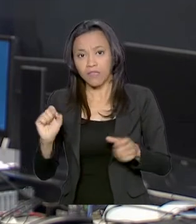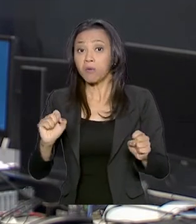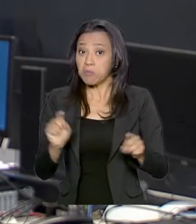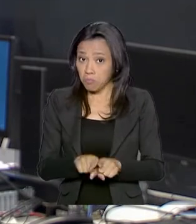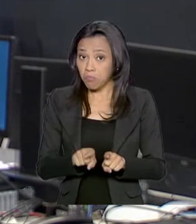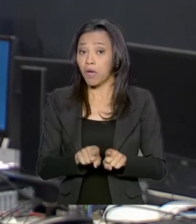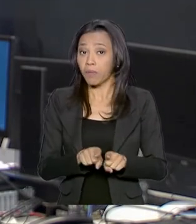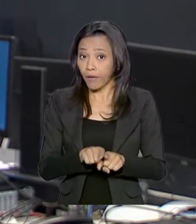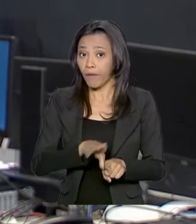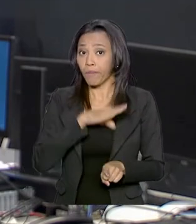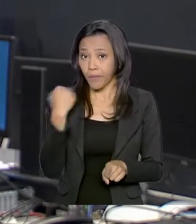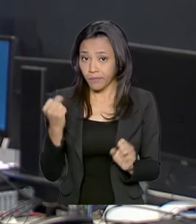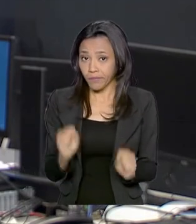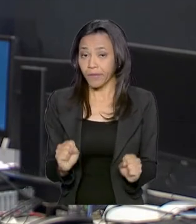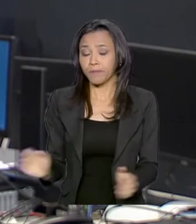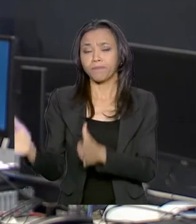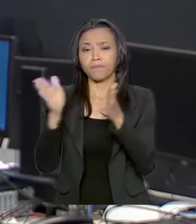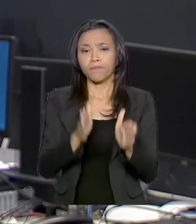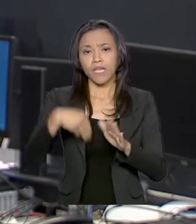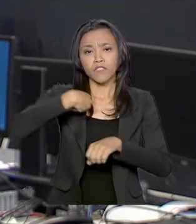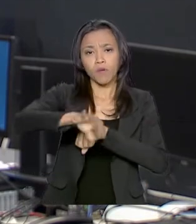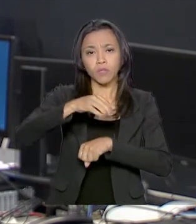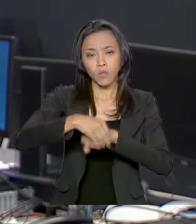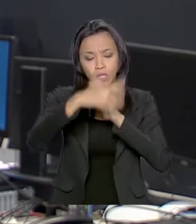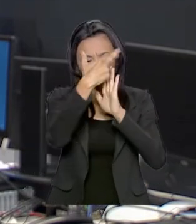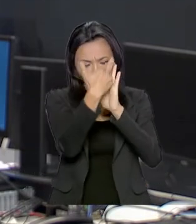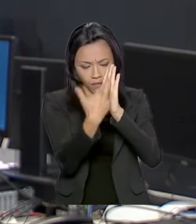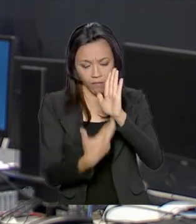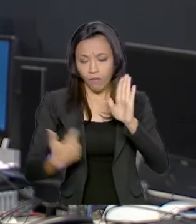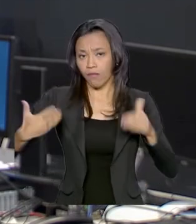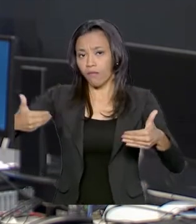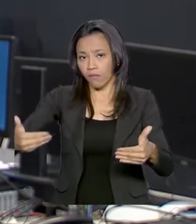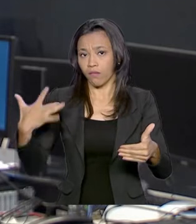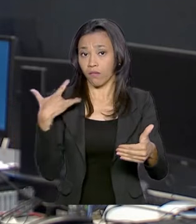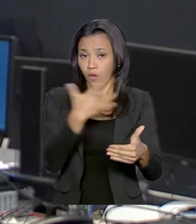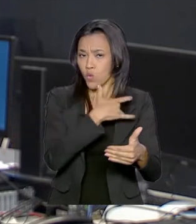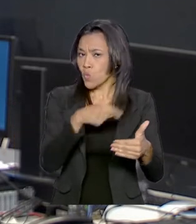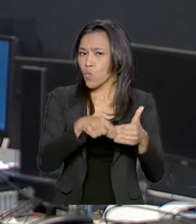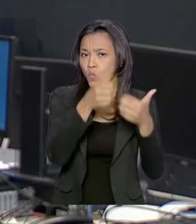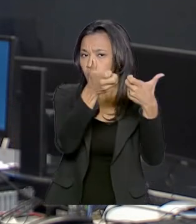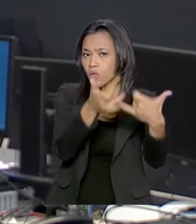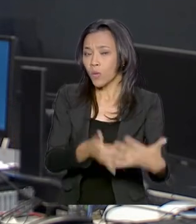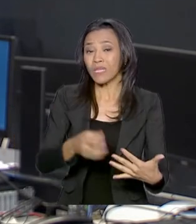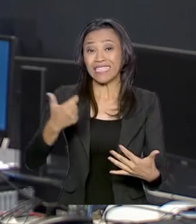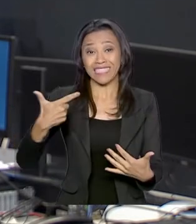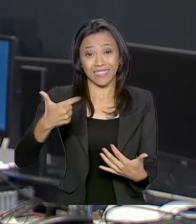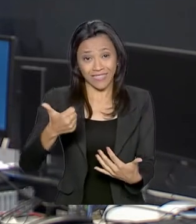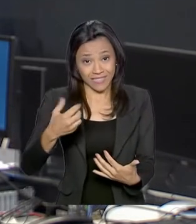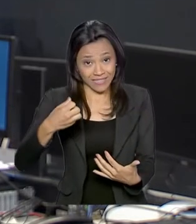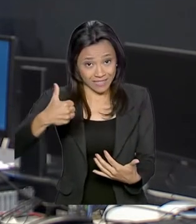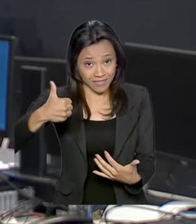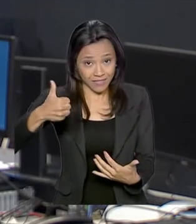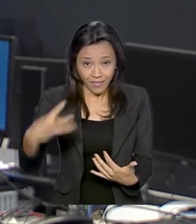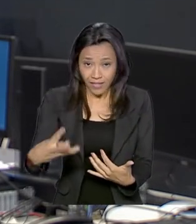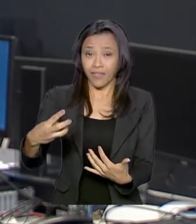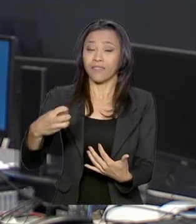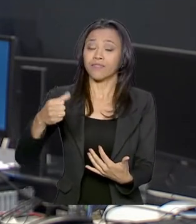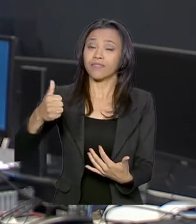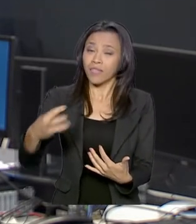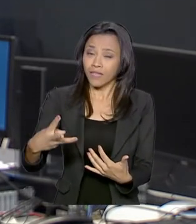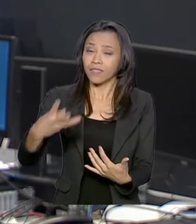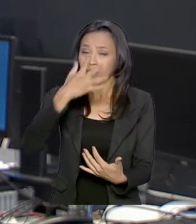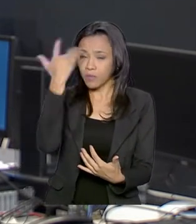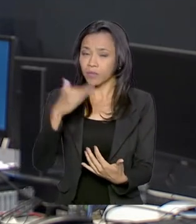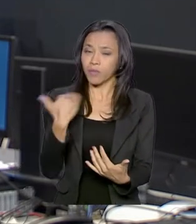Epidemiológico de Sarampo do Ministério da Saúde, este ano, 13 pessoas morreram pela doença no Brasil, sendo 7